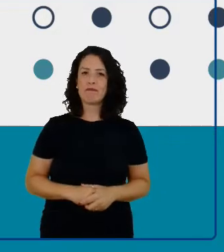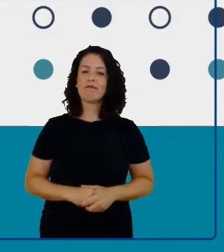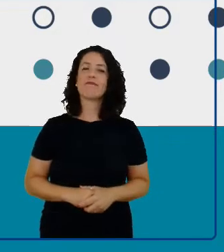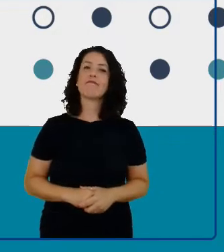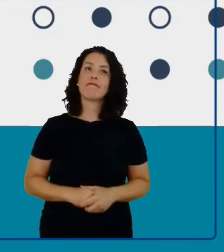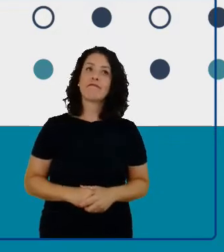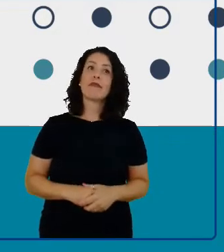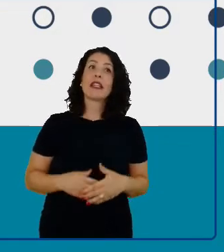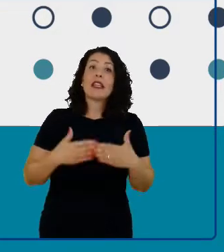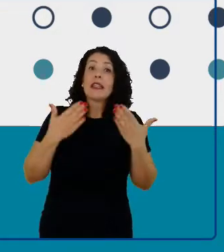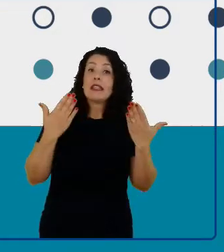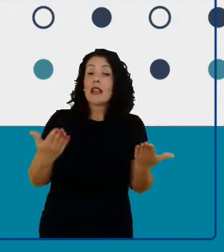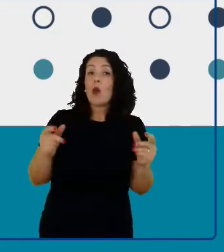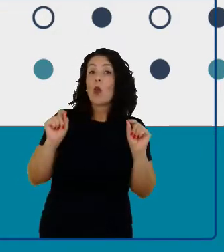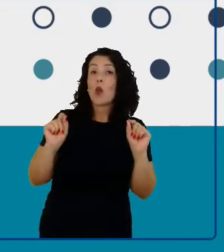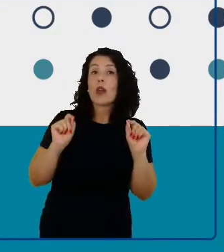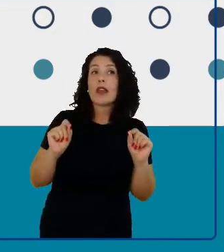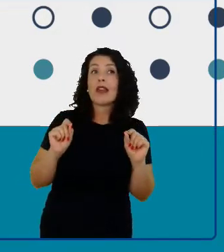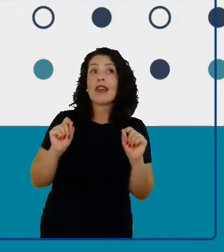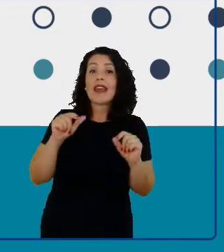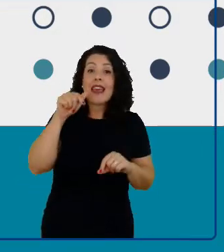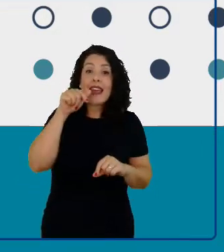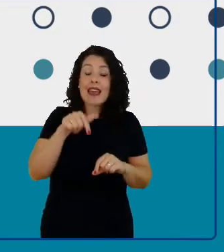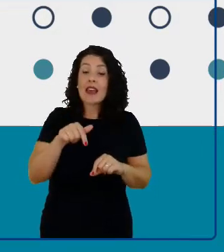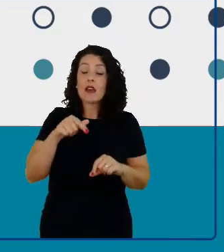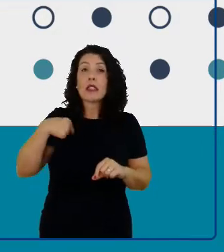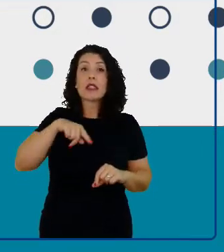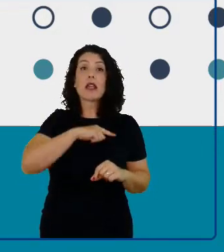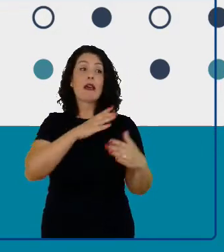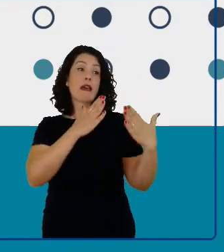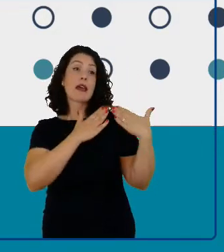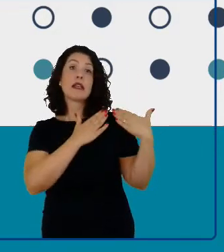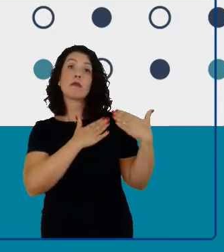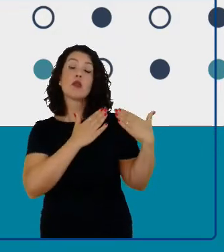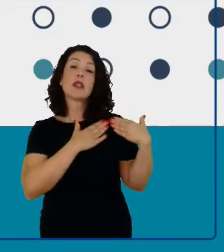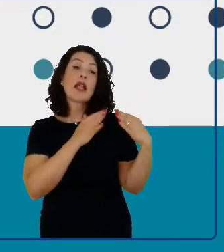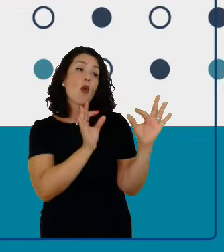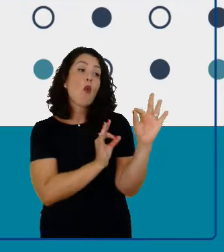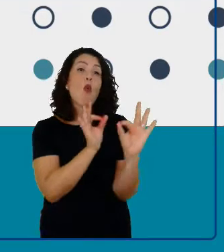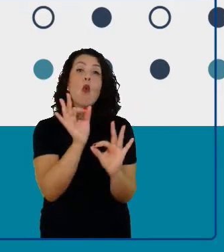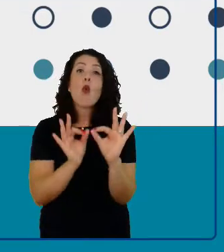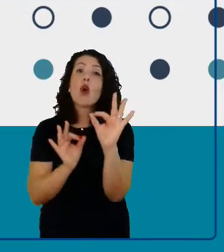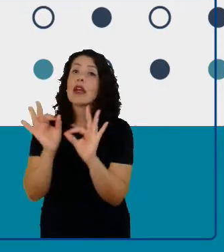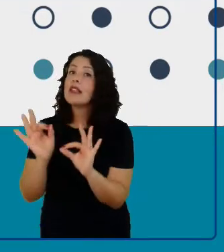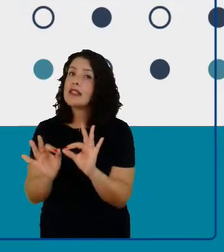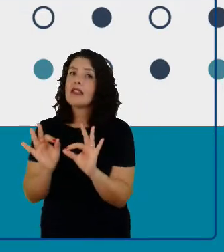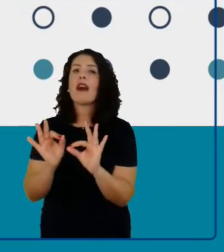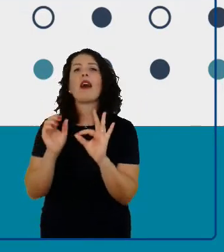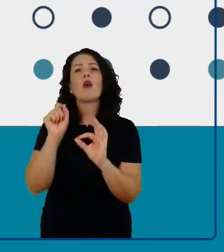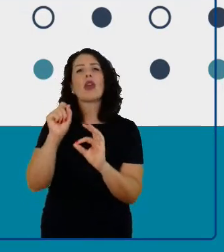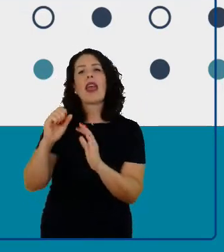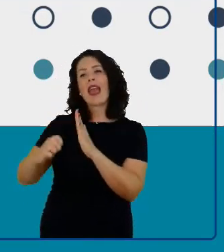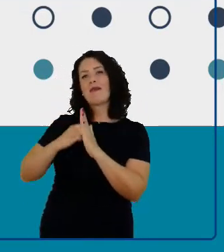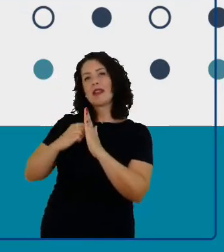da Cultura, que tem a responsabilidade para organizar esse evento online hoje.